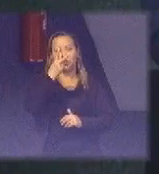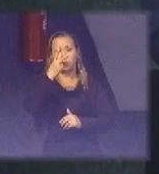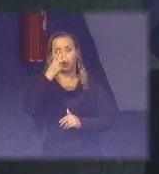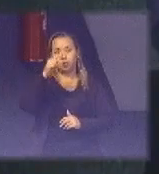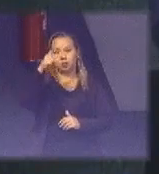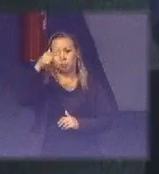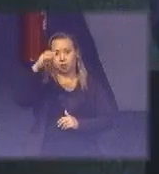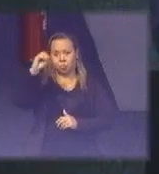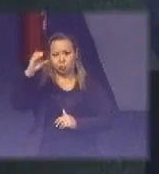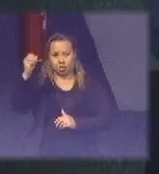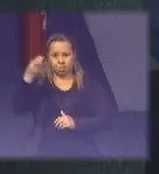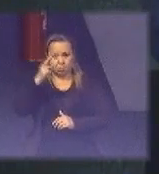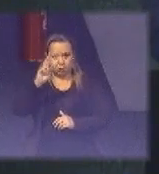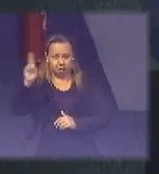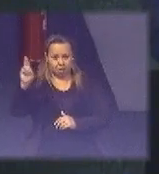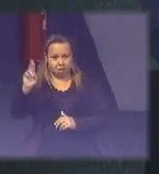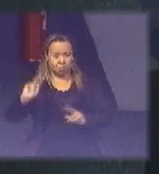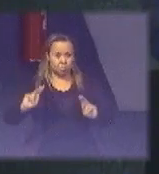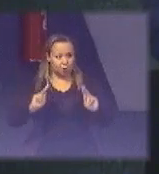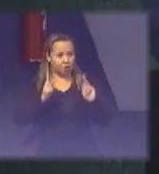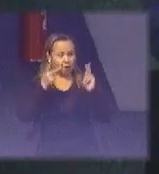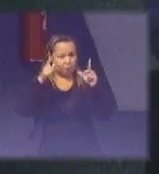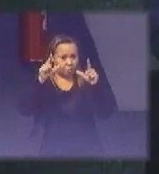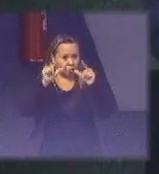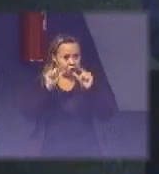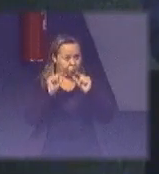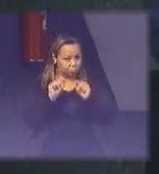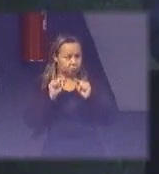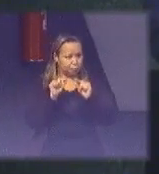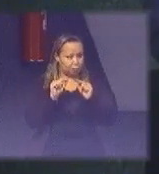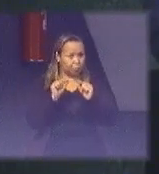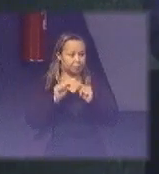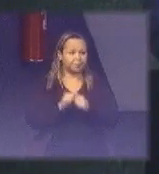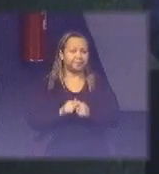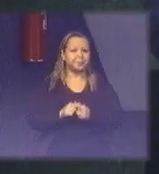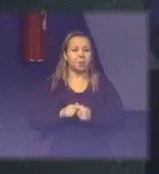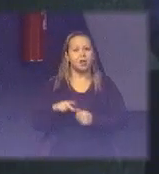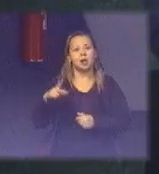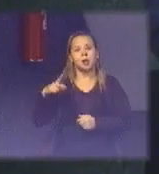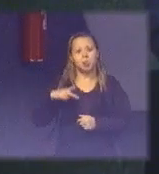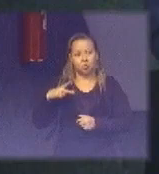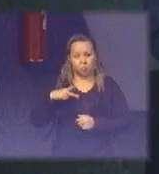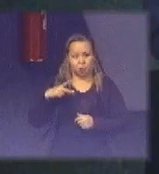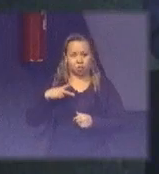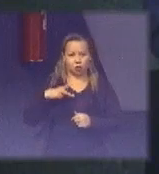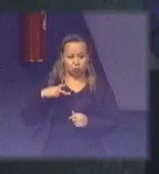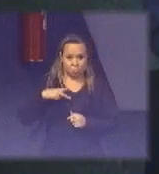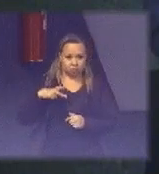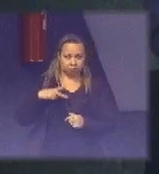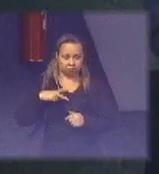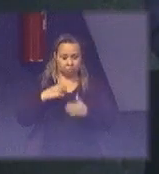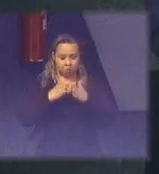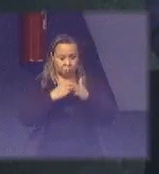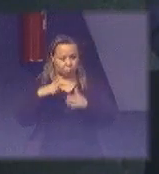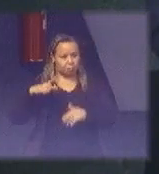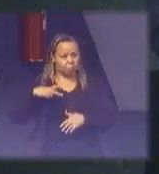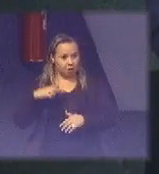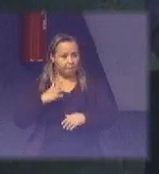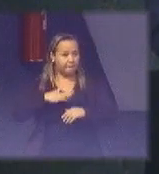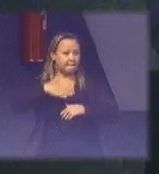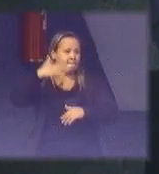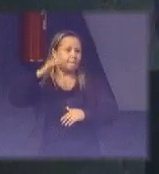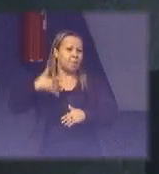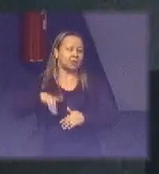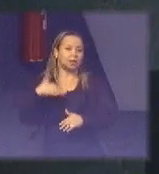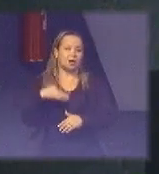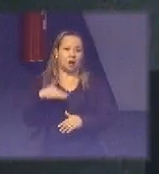Ok? Então, o valor dela, se um particular quiser comprar, é R 5.400. O valor com o lacre é R 2